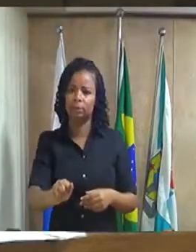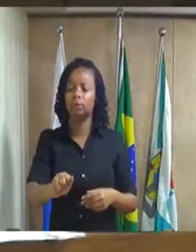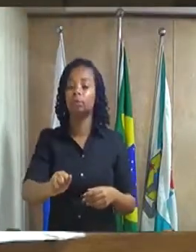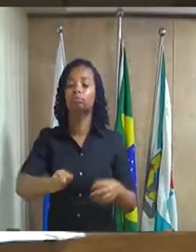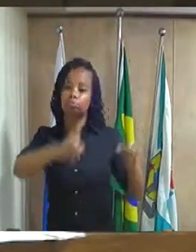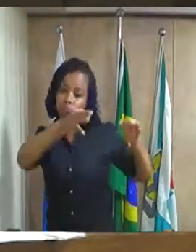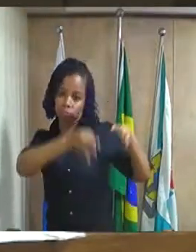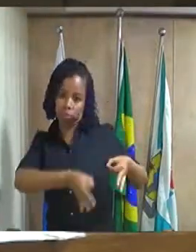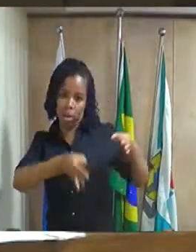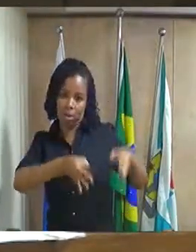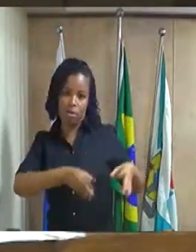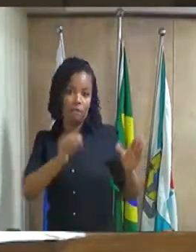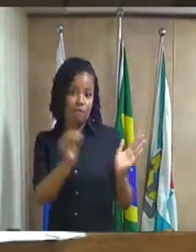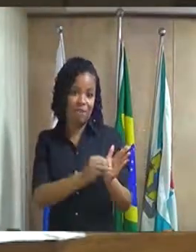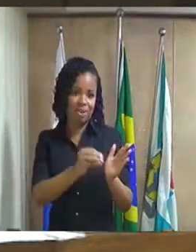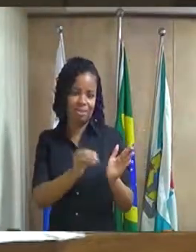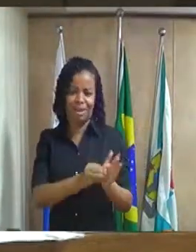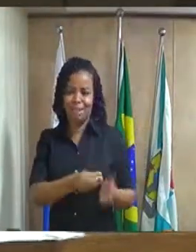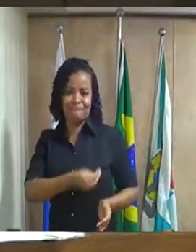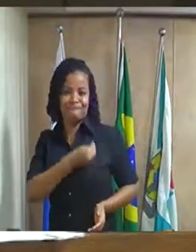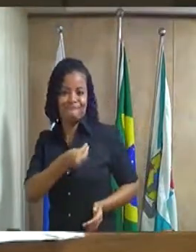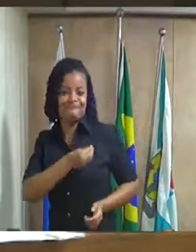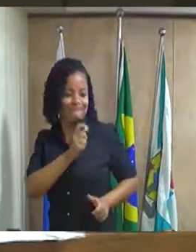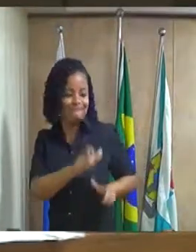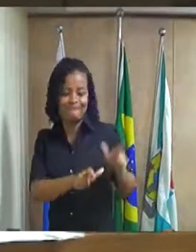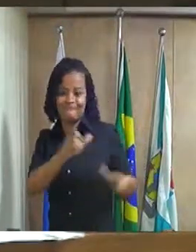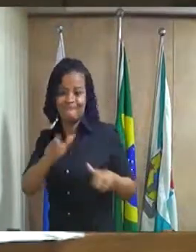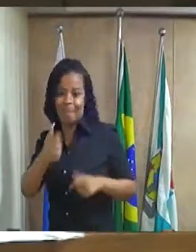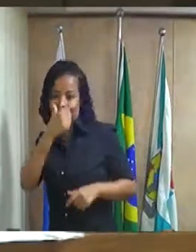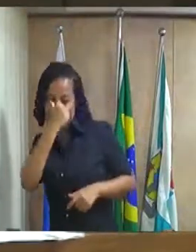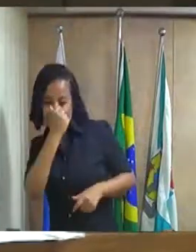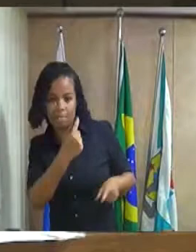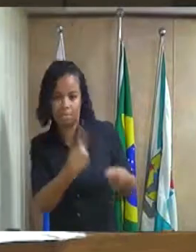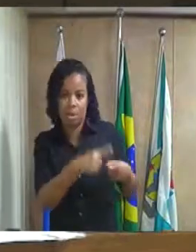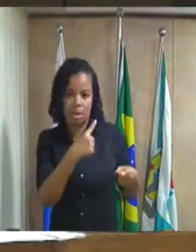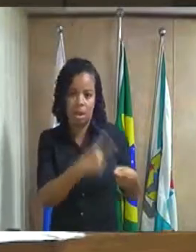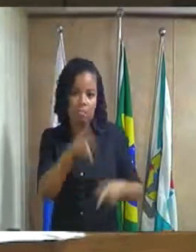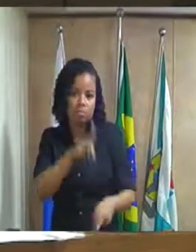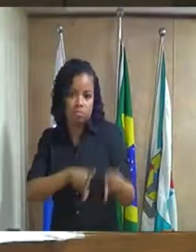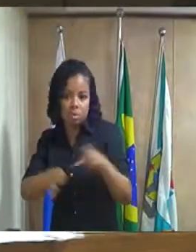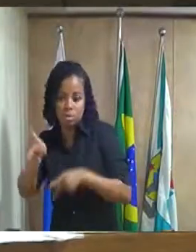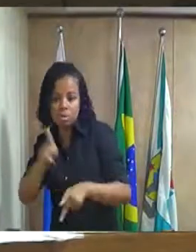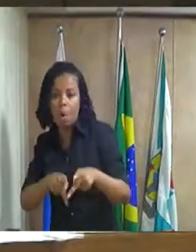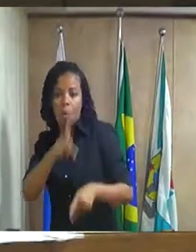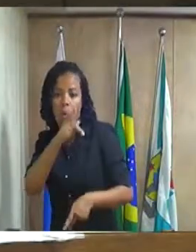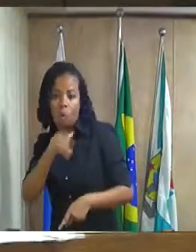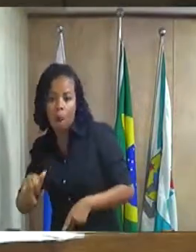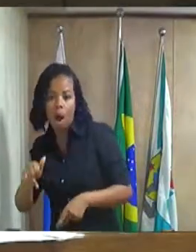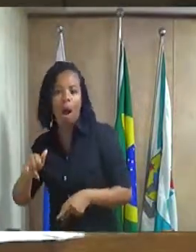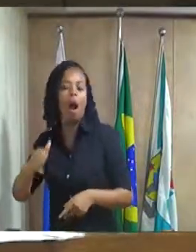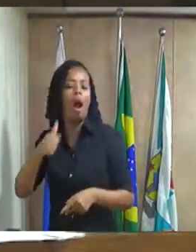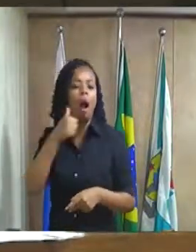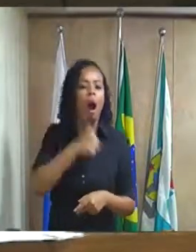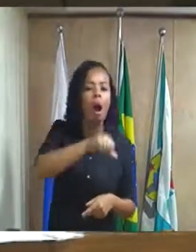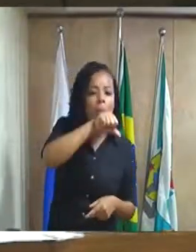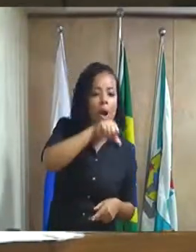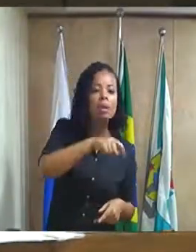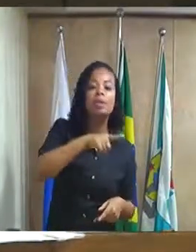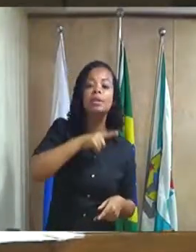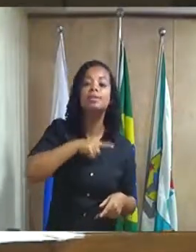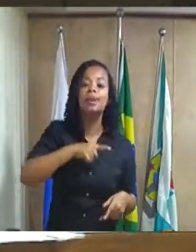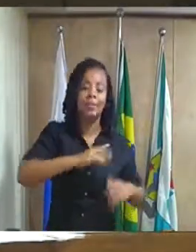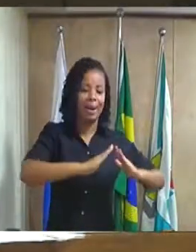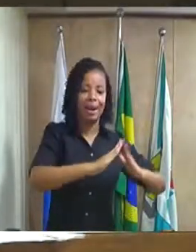Em Duque de Caxias é muito comum a população, o pai, a mãe, ter um imóvel, daqui a pouco o filho